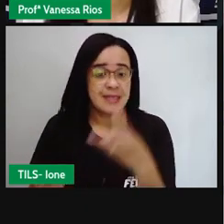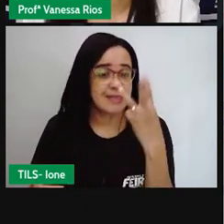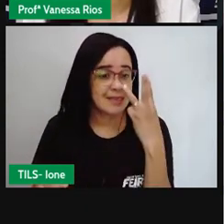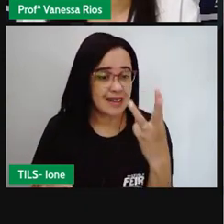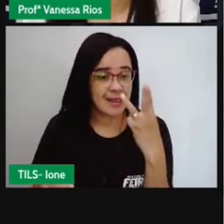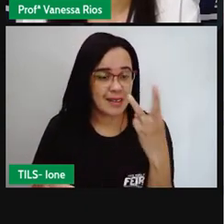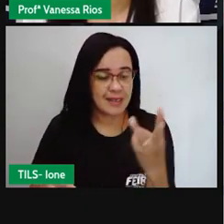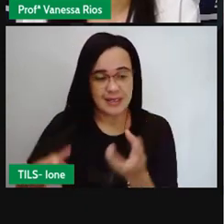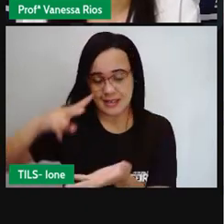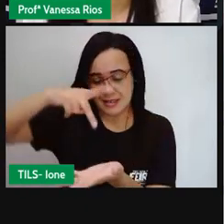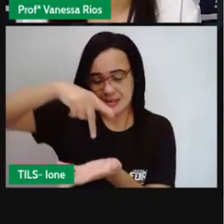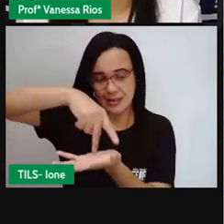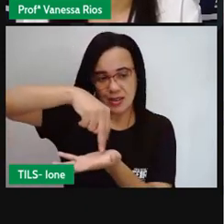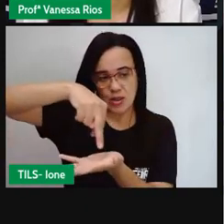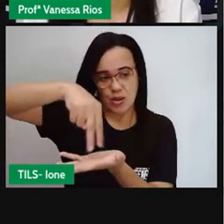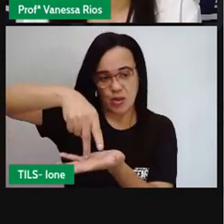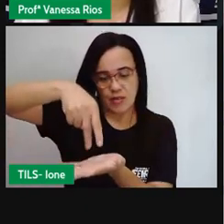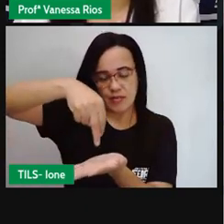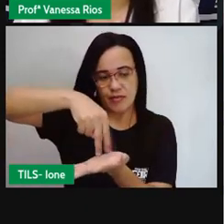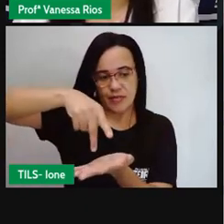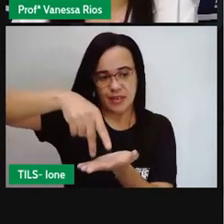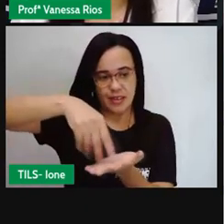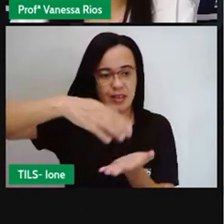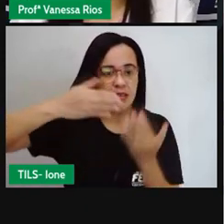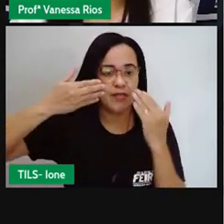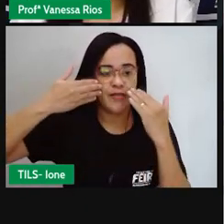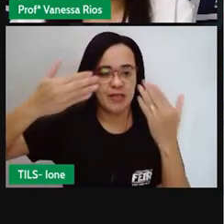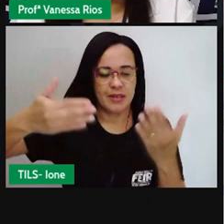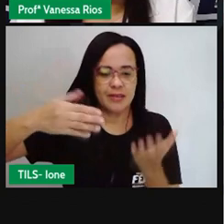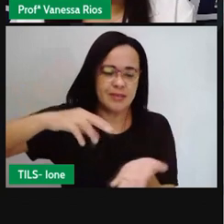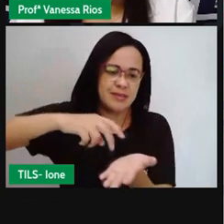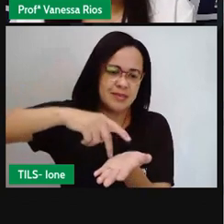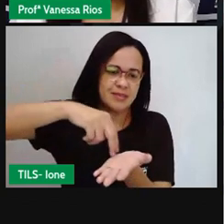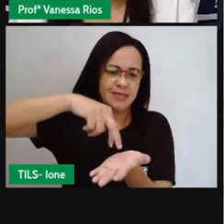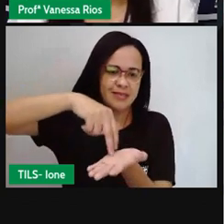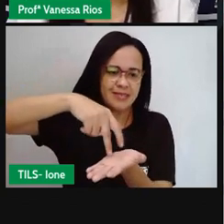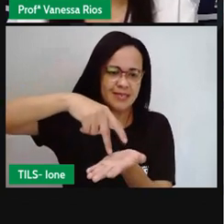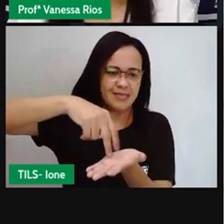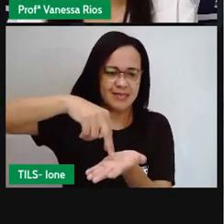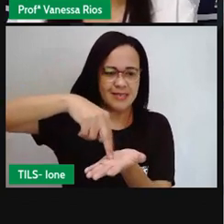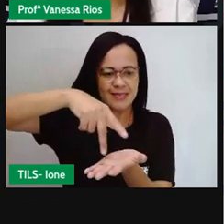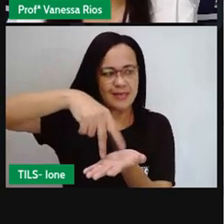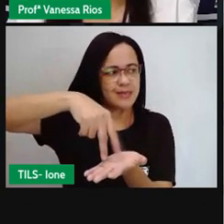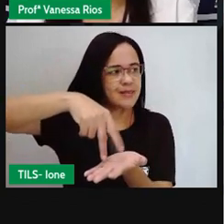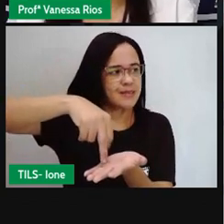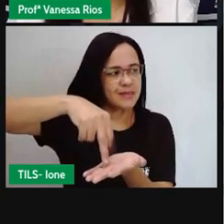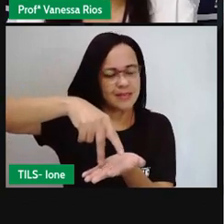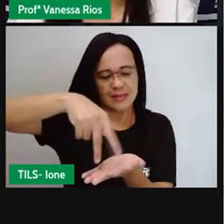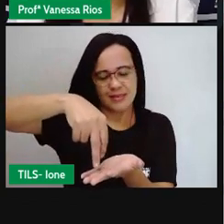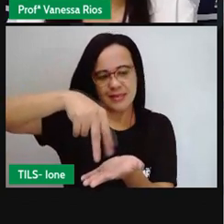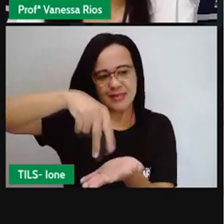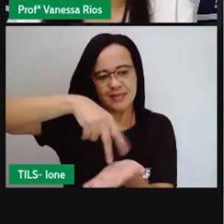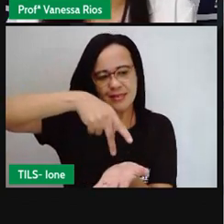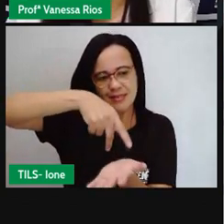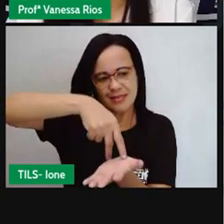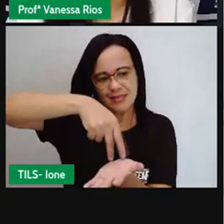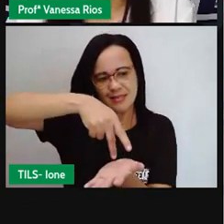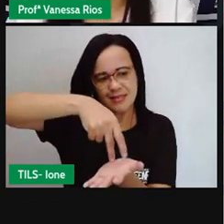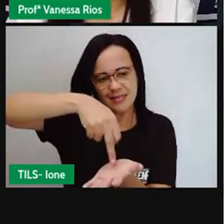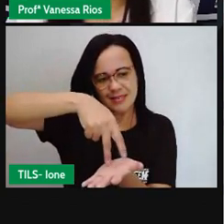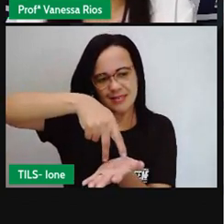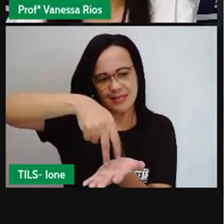passos para a frente. Então ele já virou um quarto de volta e agora a frente dele é essa aqui?